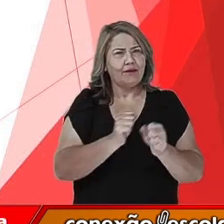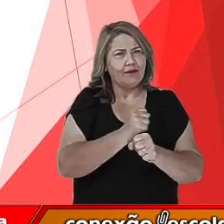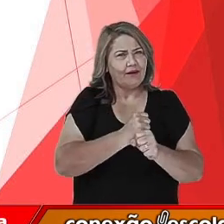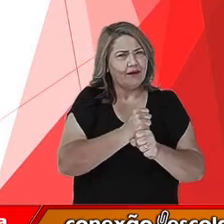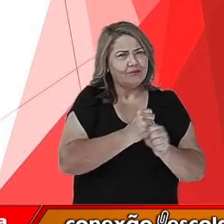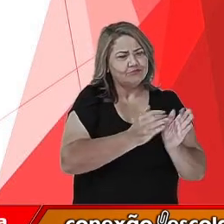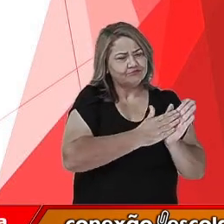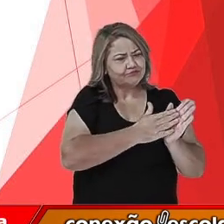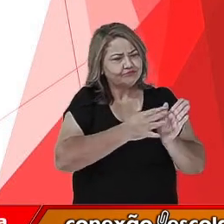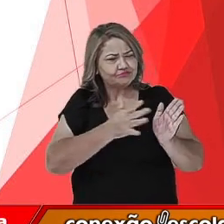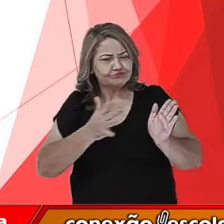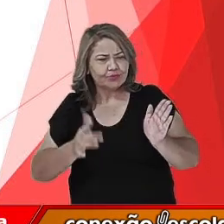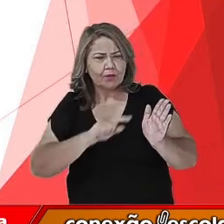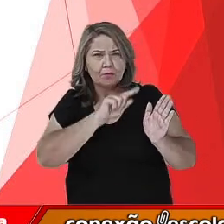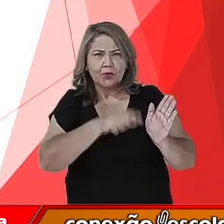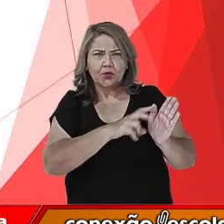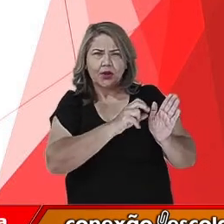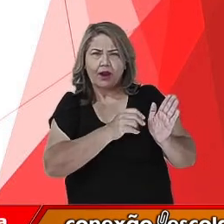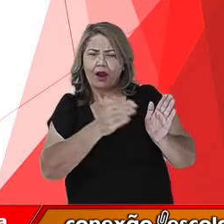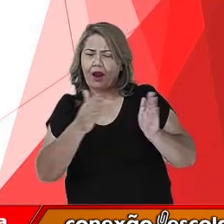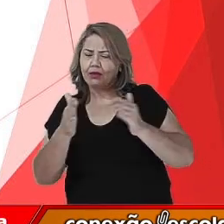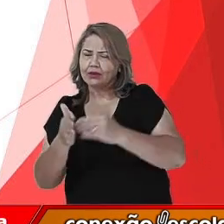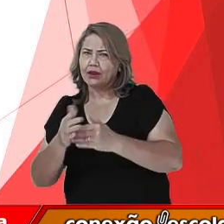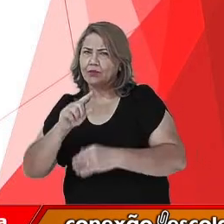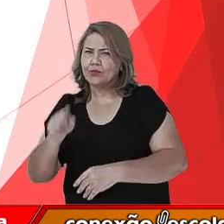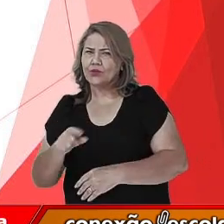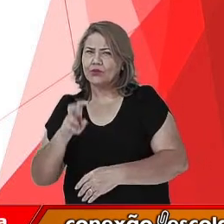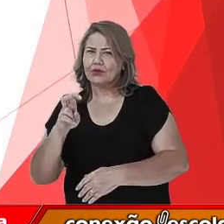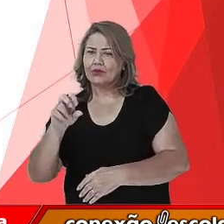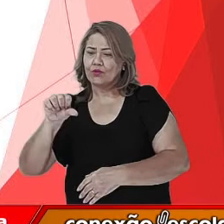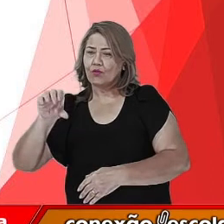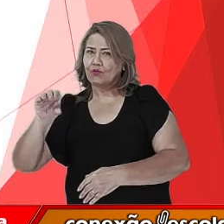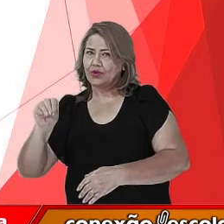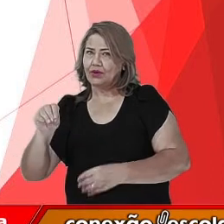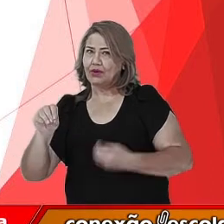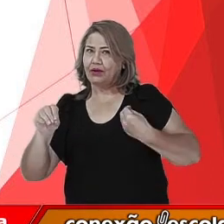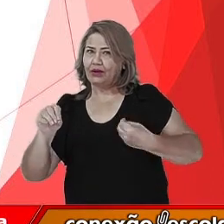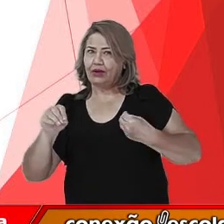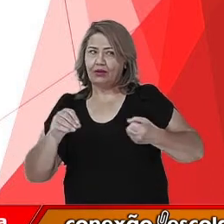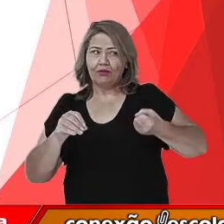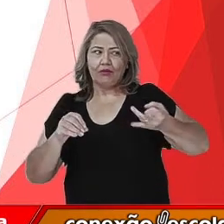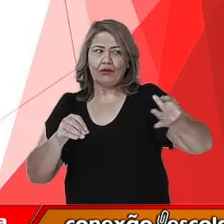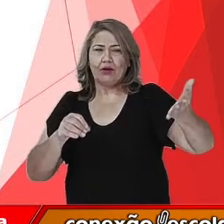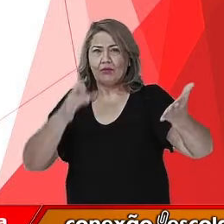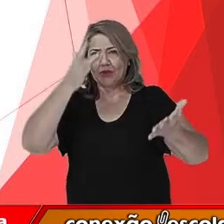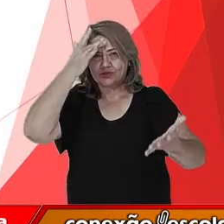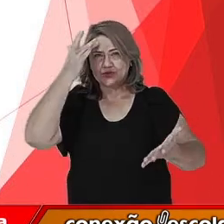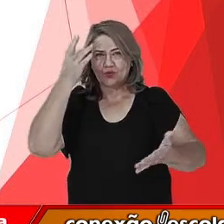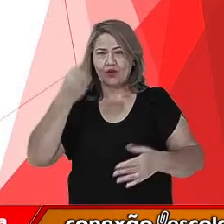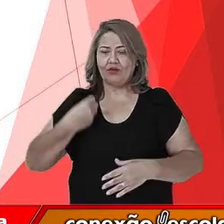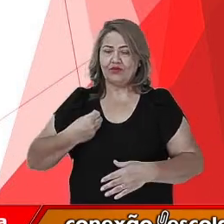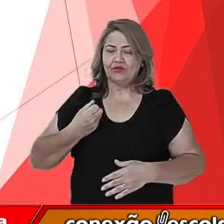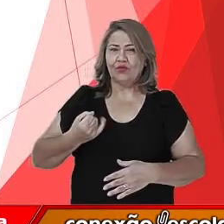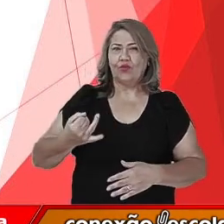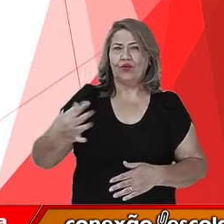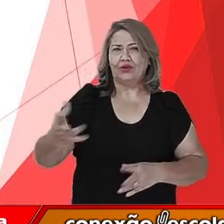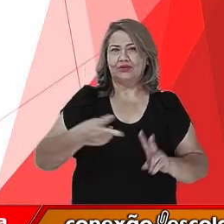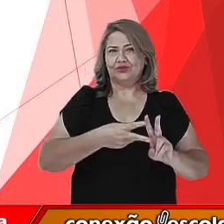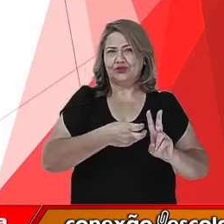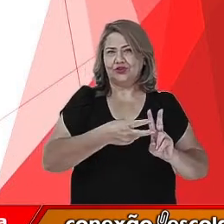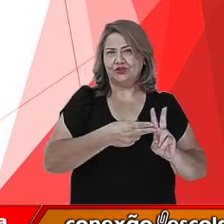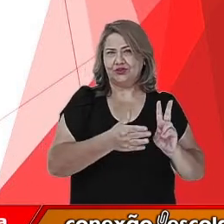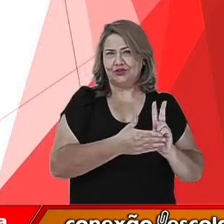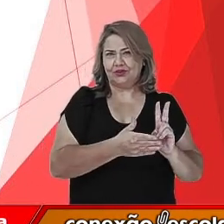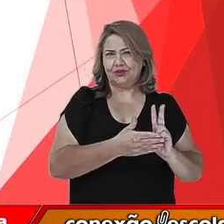a 1590 e nós temos a quantidade de habitantes, à esquerda para cima, de indígenas que viviam nas Américas.